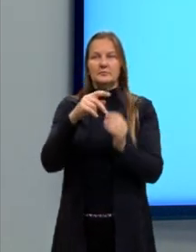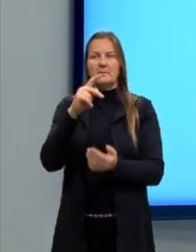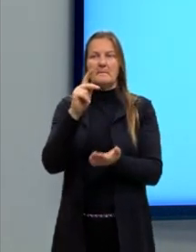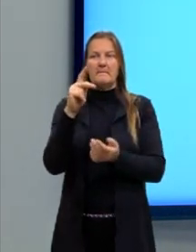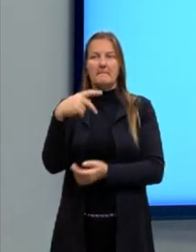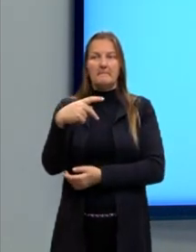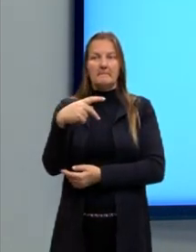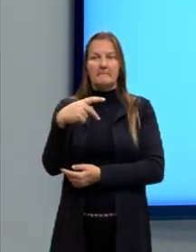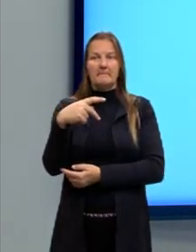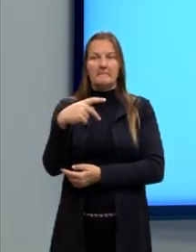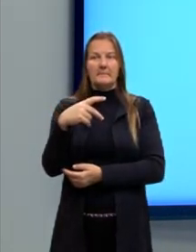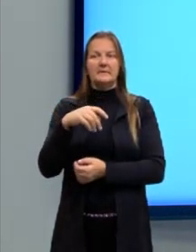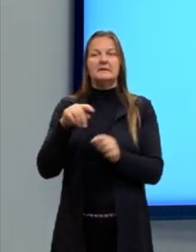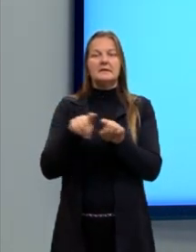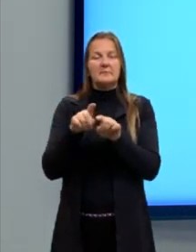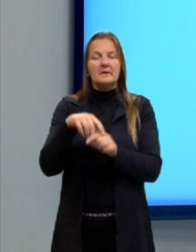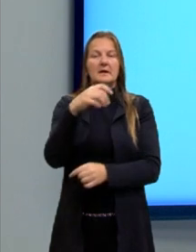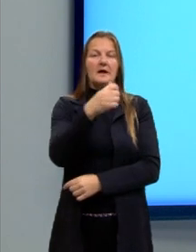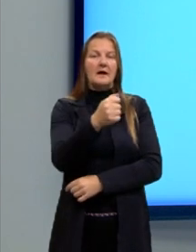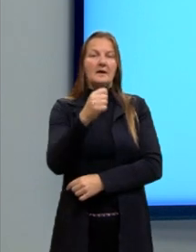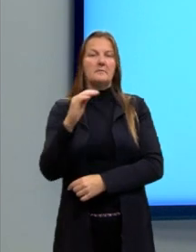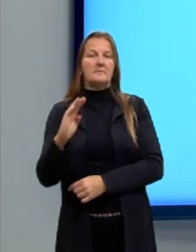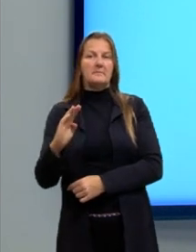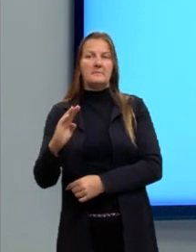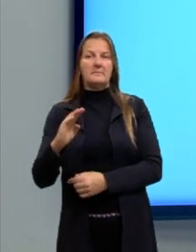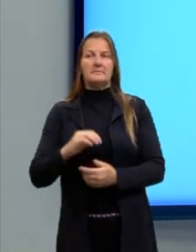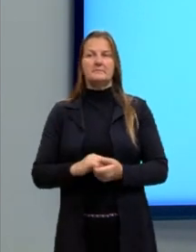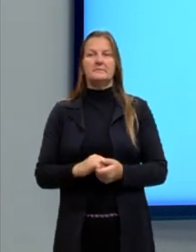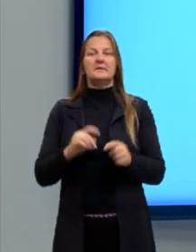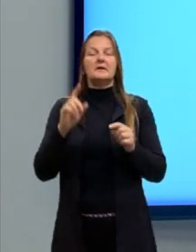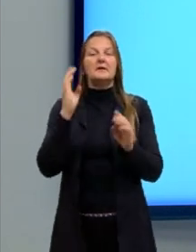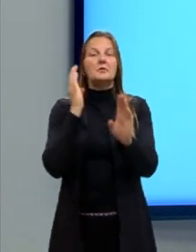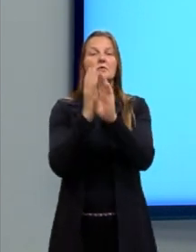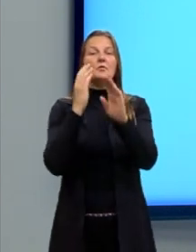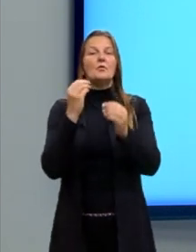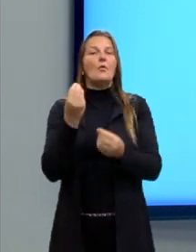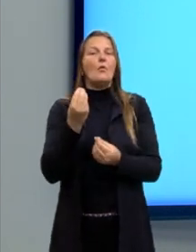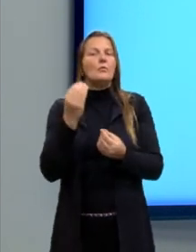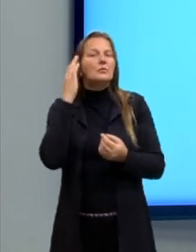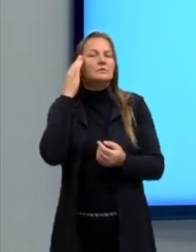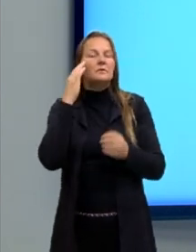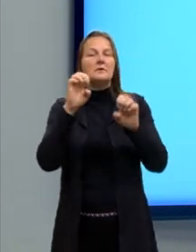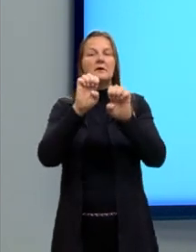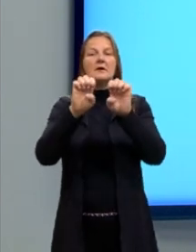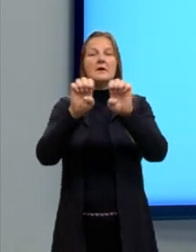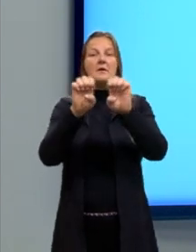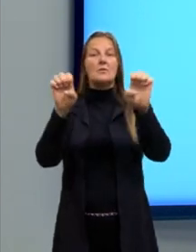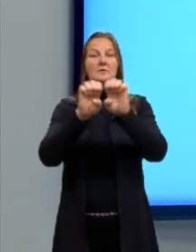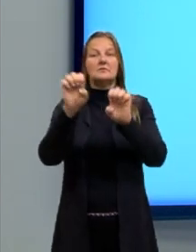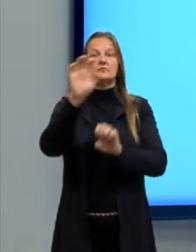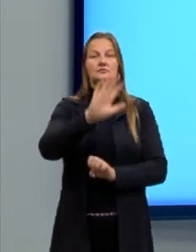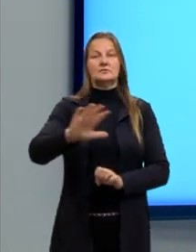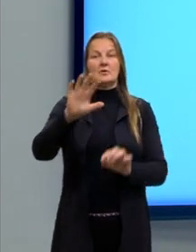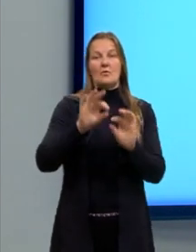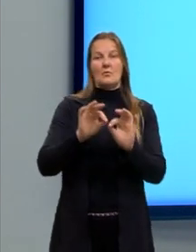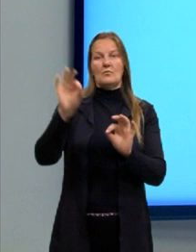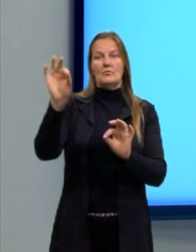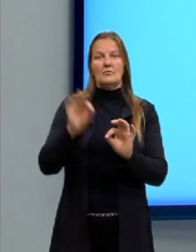coordenadas de A e B. E aí nós vamos ter que descobrir qual é a equação geral da reta.